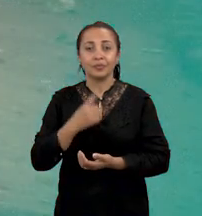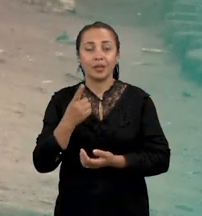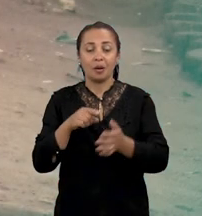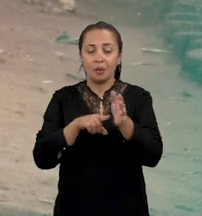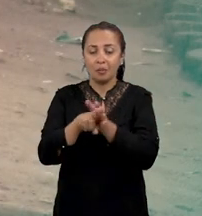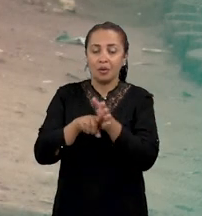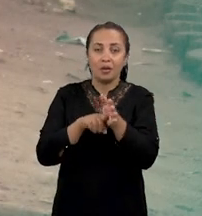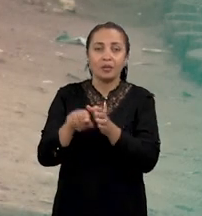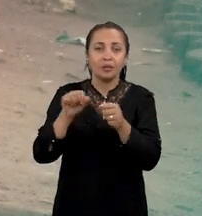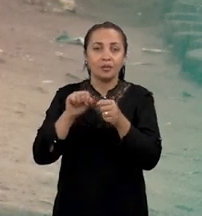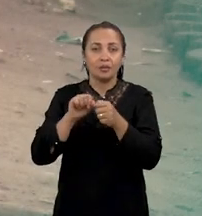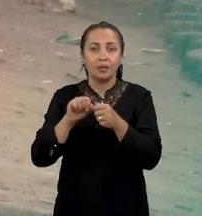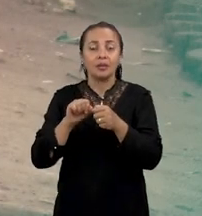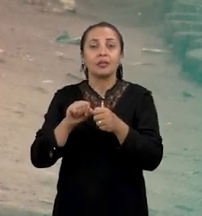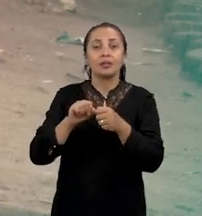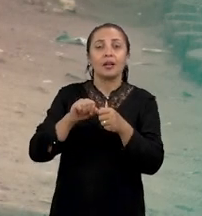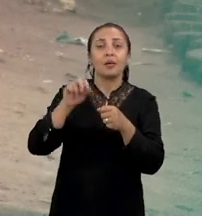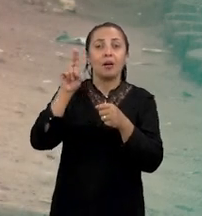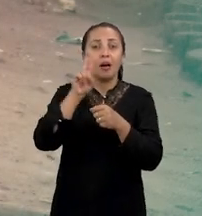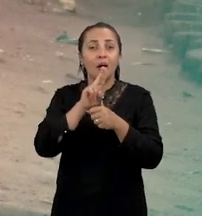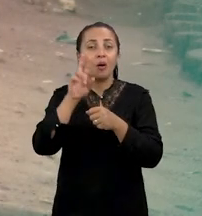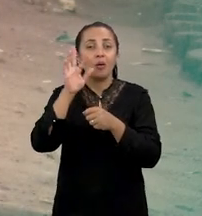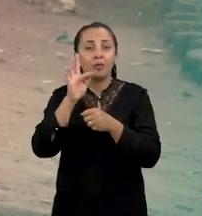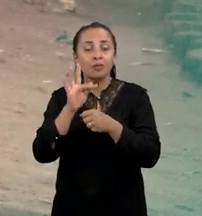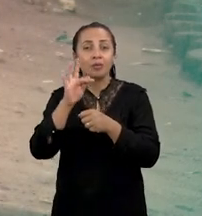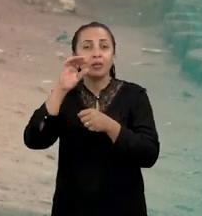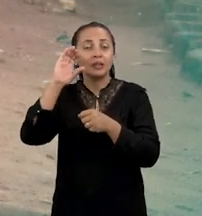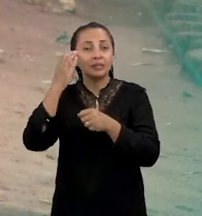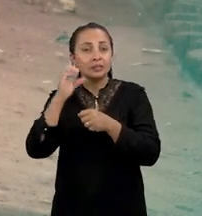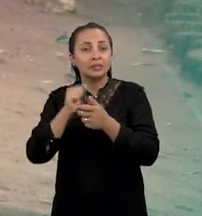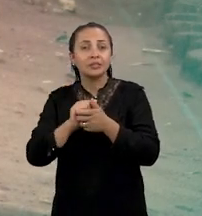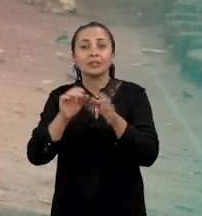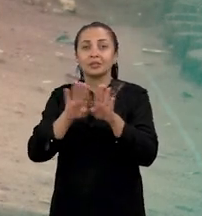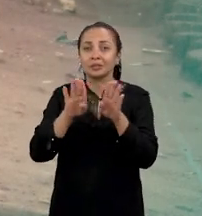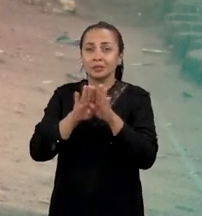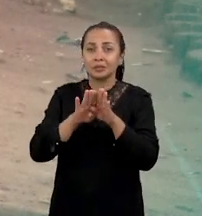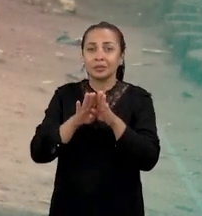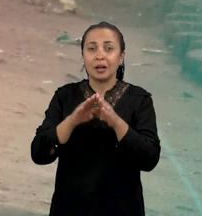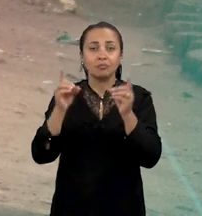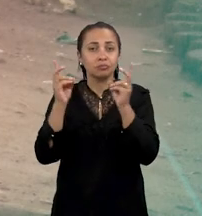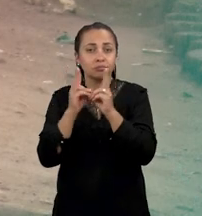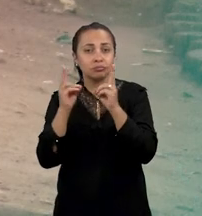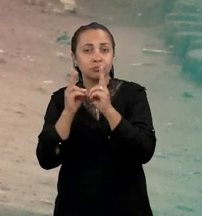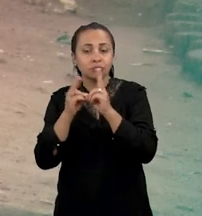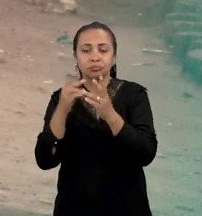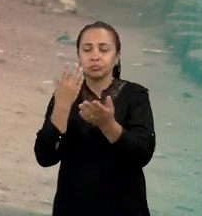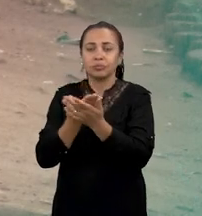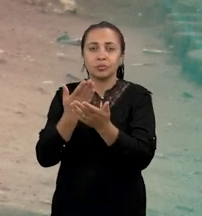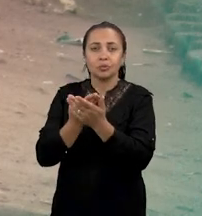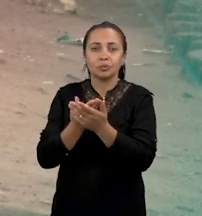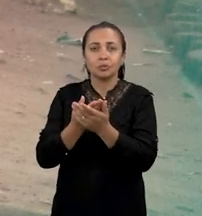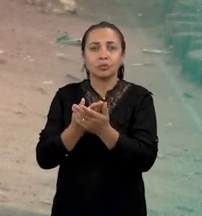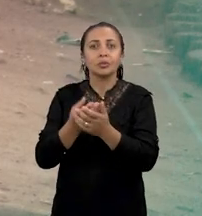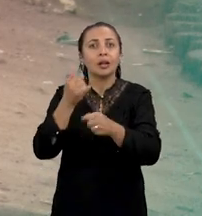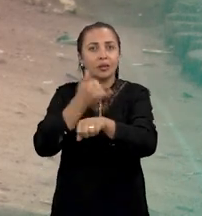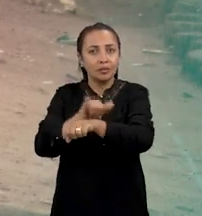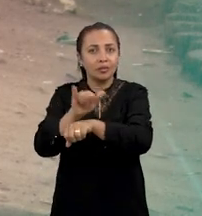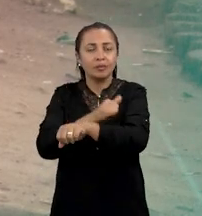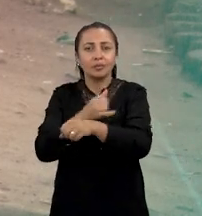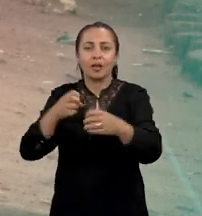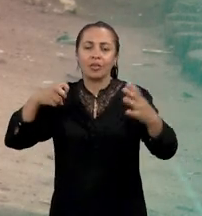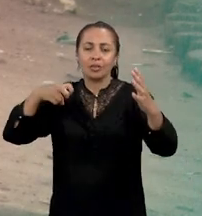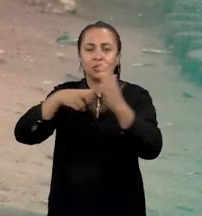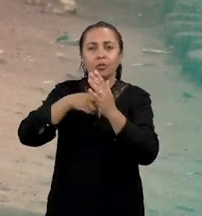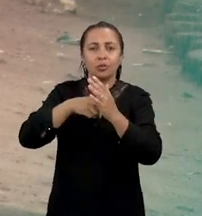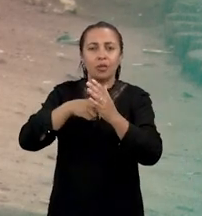Uma pesquisa realizada pela Universidade Federal do Ceará e pela Universidade Federal do Rio Grande do Norte estuda e previne